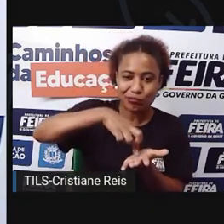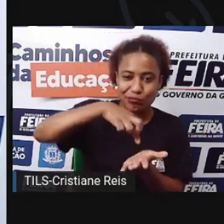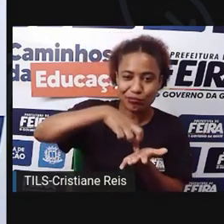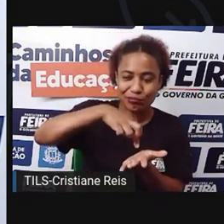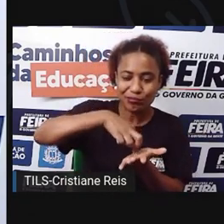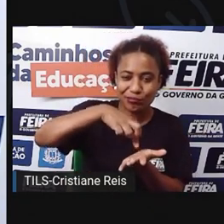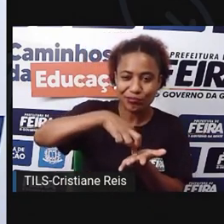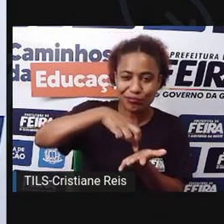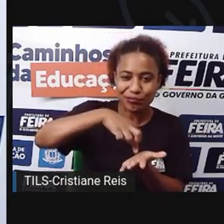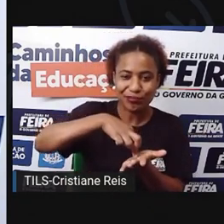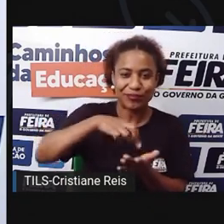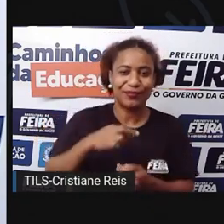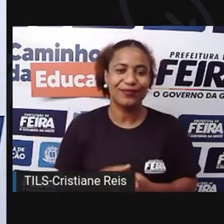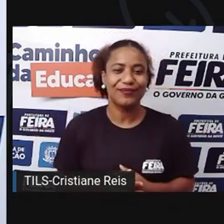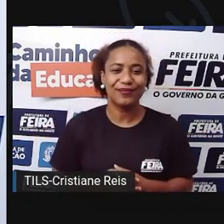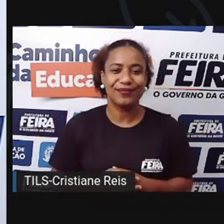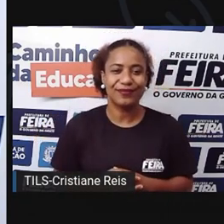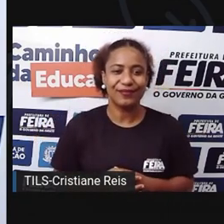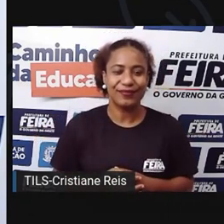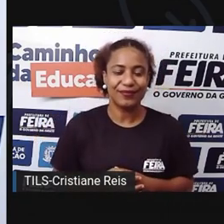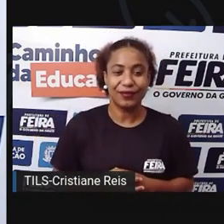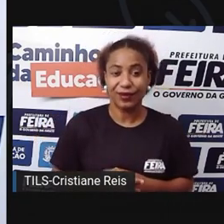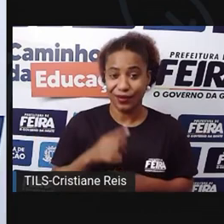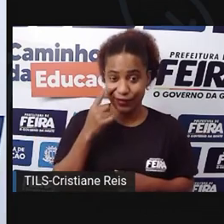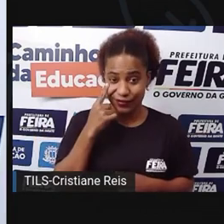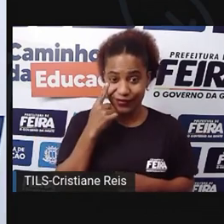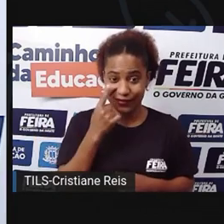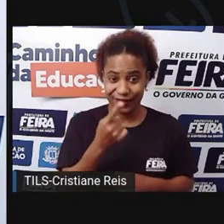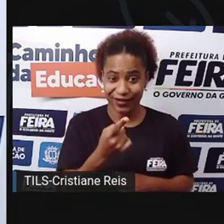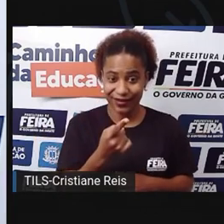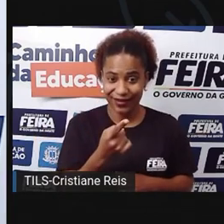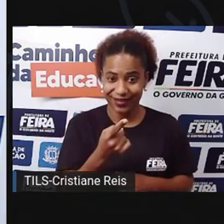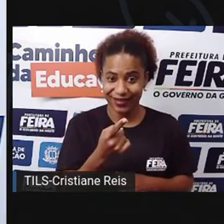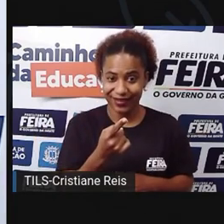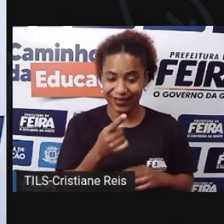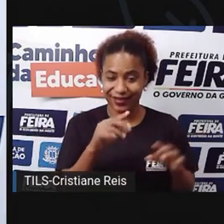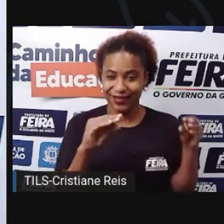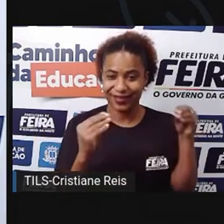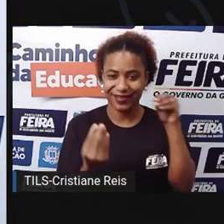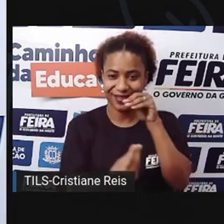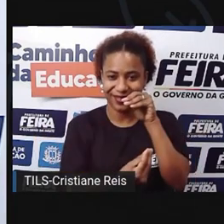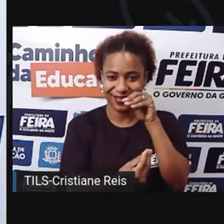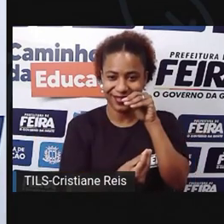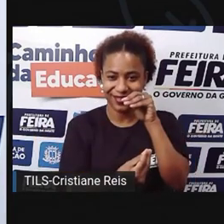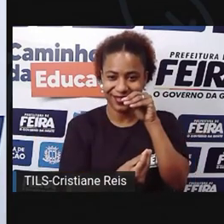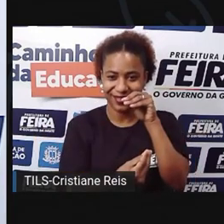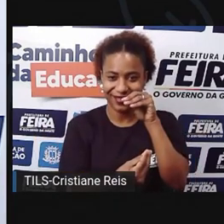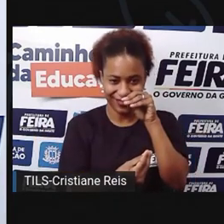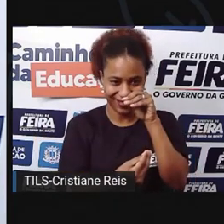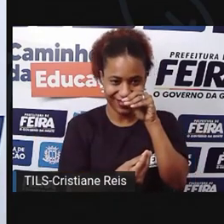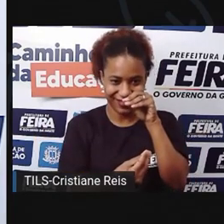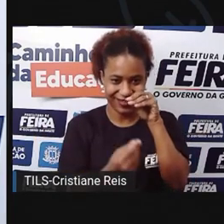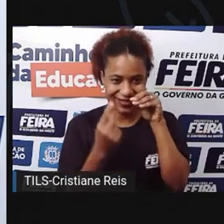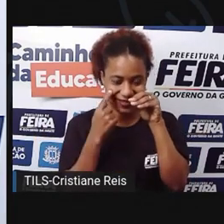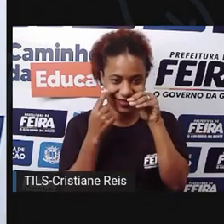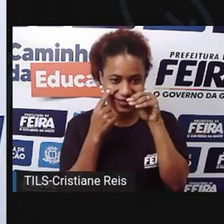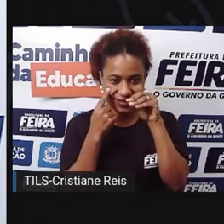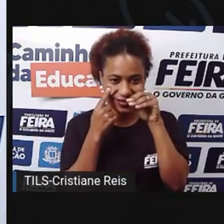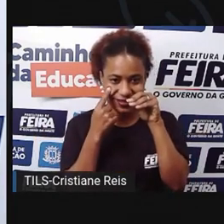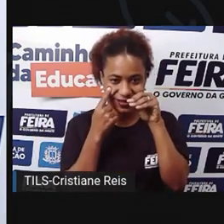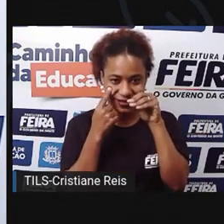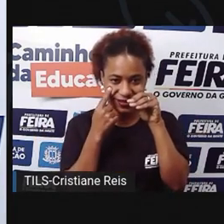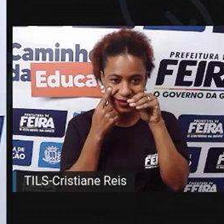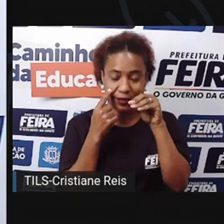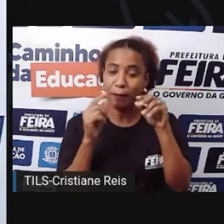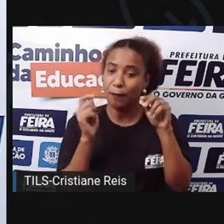O detalhe do corrinho, como é que fica atrás, gente. Pra vocês verem. A parte do queixo também. Se você quiser